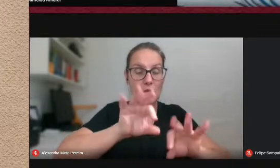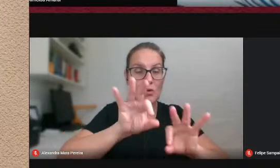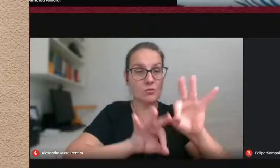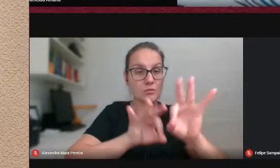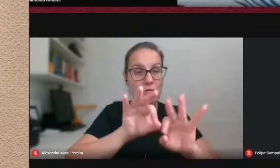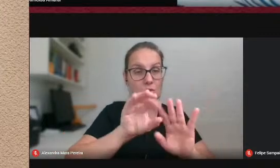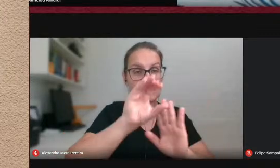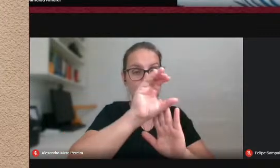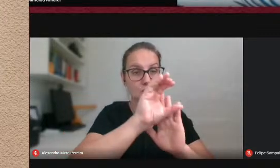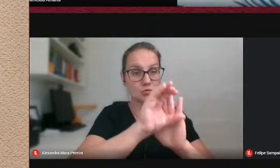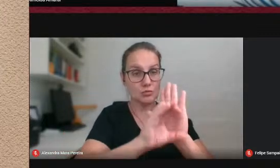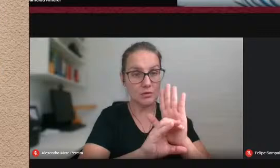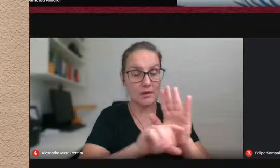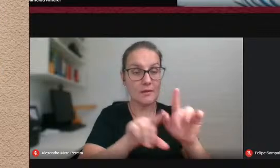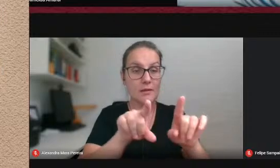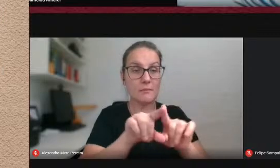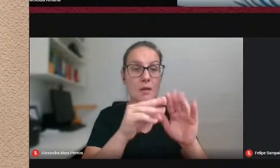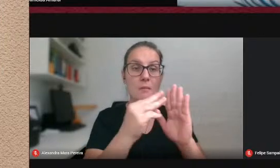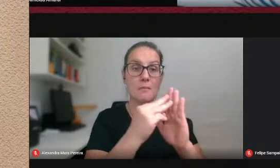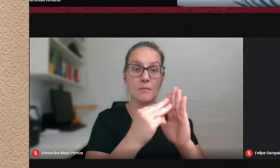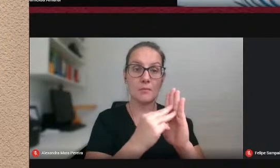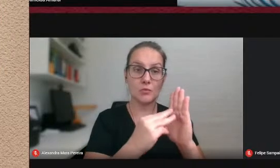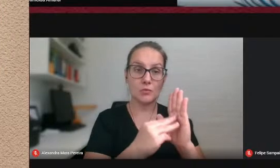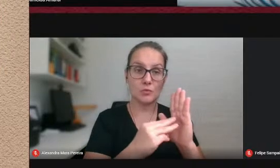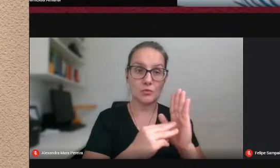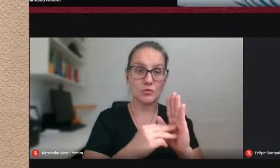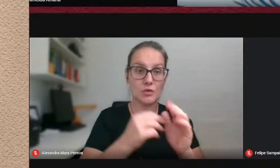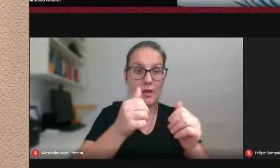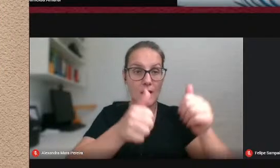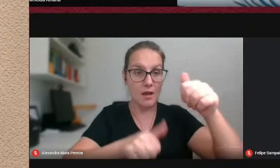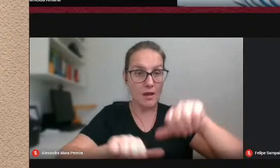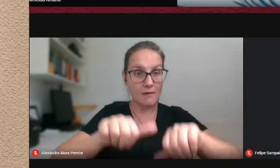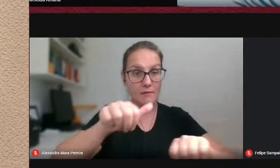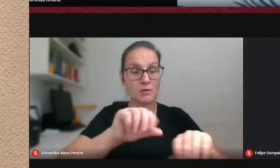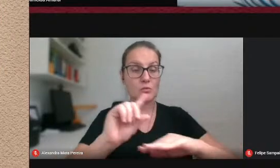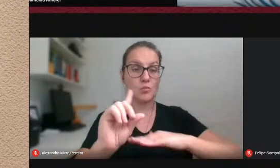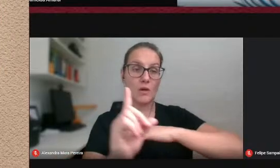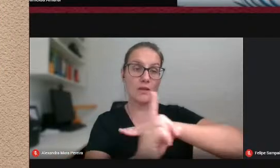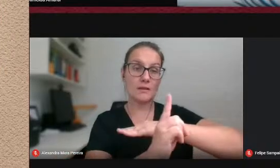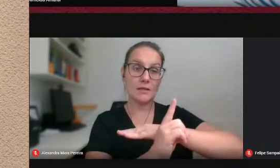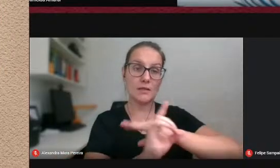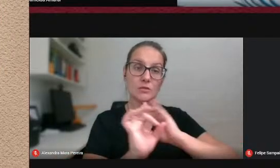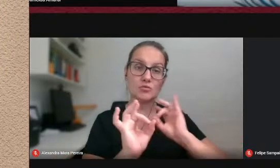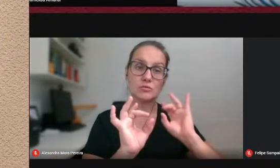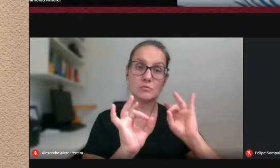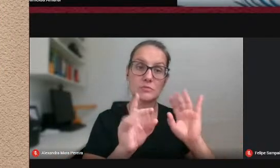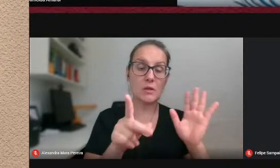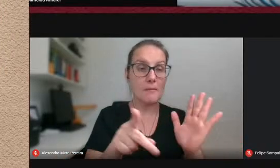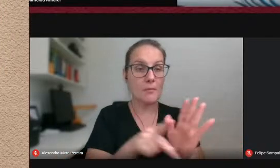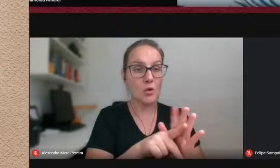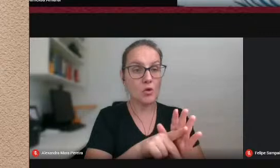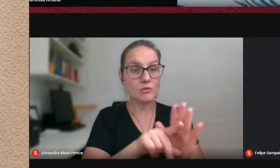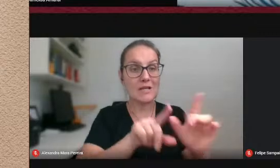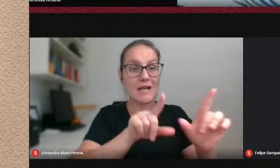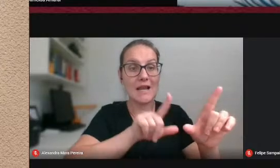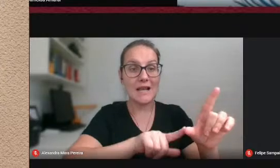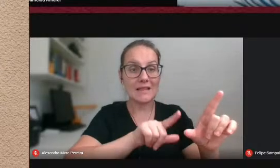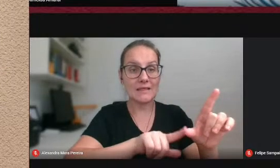definição de metodologias e processos de avaliação que atendam especificidades dos processos de letramento